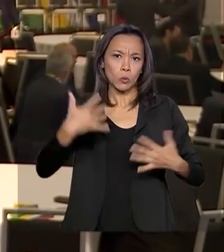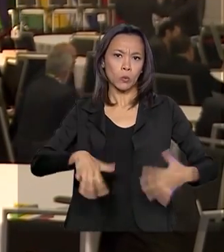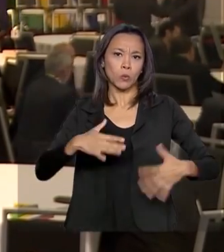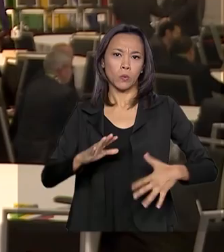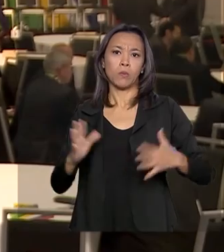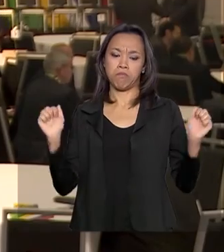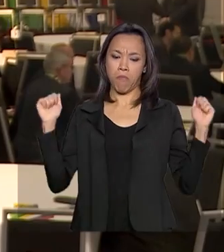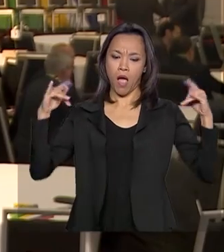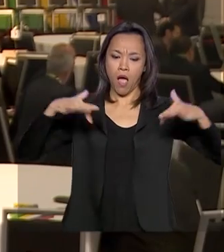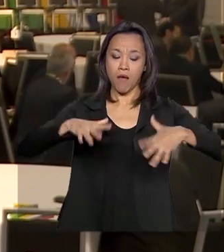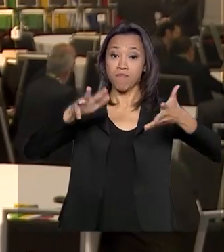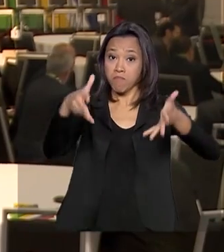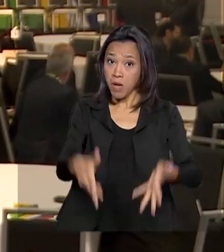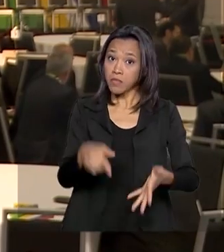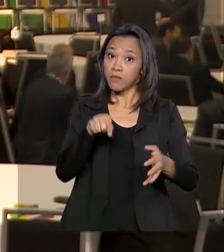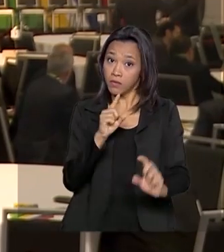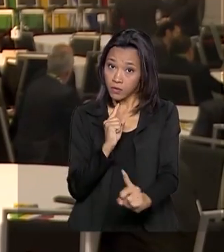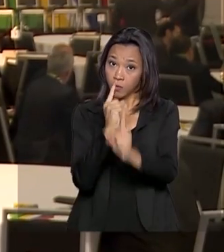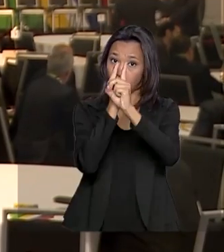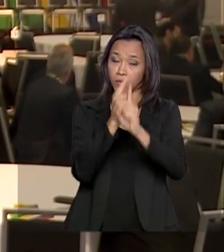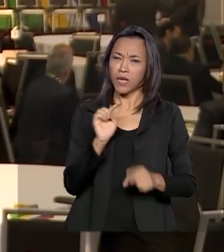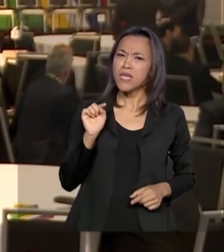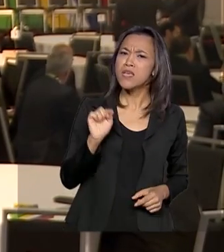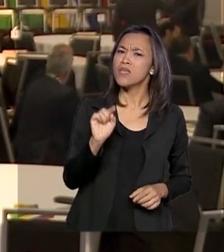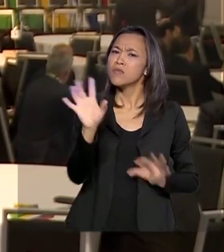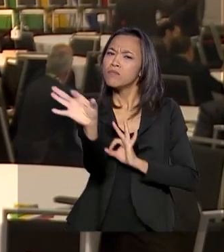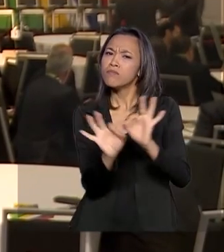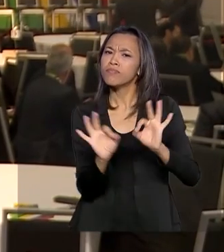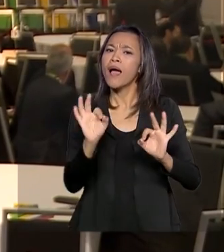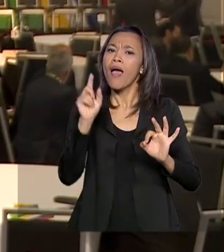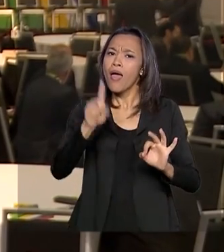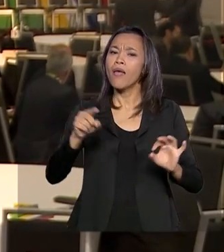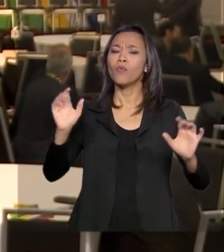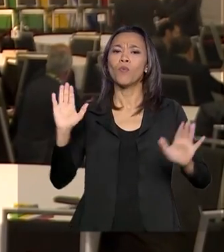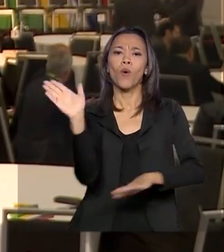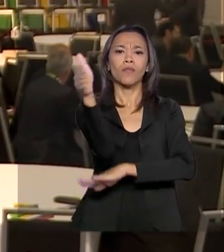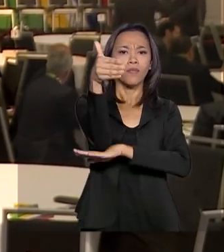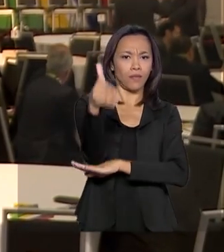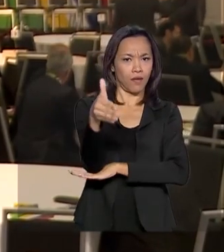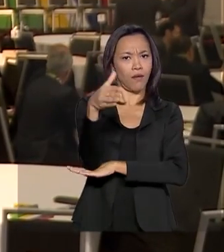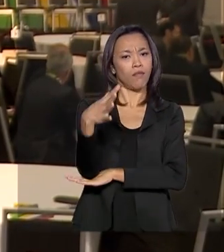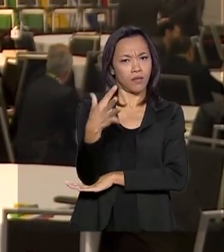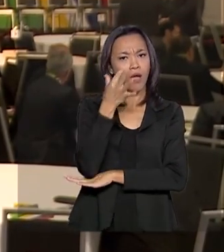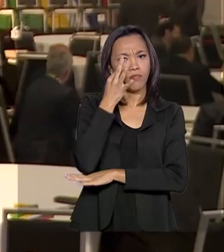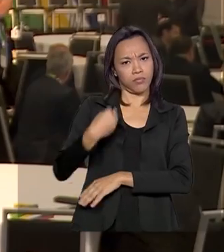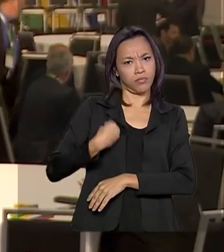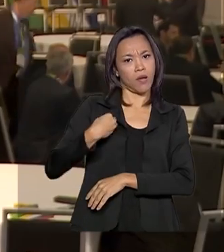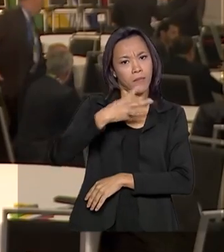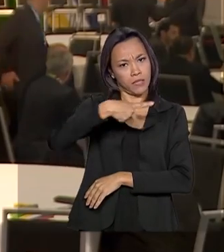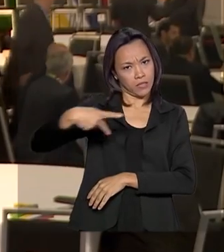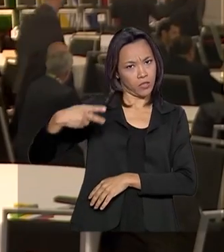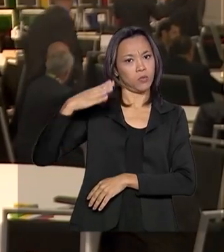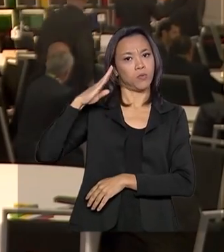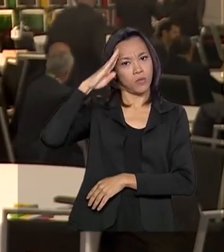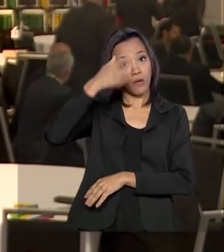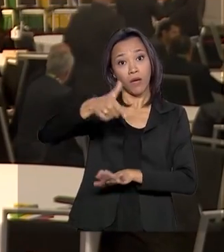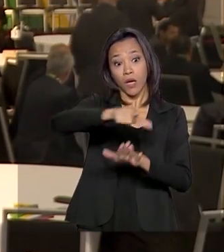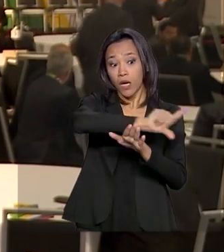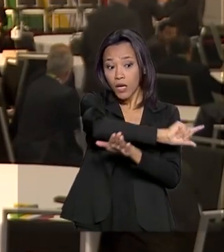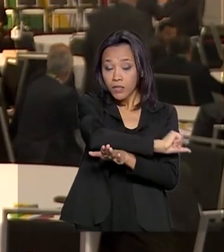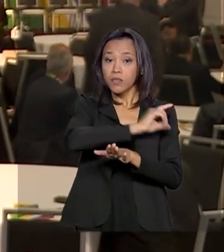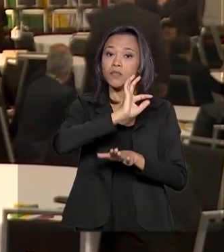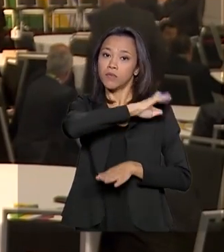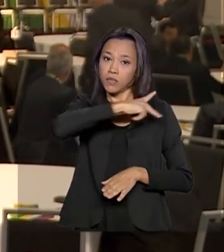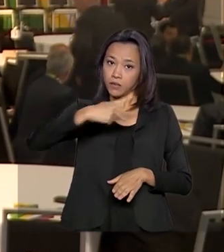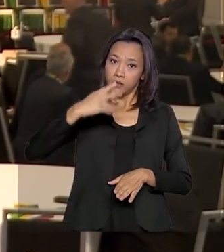participem desse encontro. O evento é realizado aqui no hotel, onde está o presidente Jair Bolsonaro. Antes de vir para cá, o